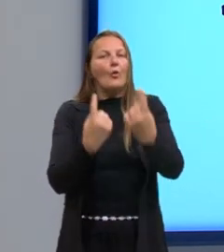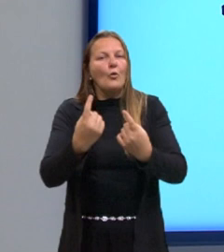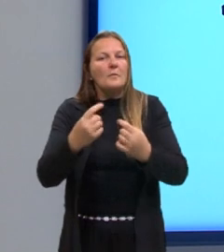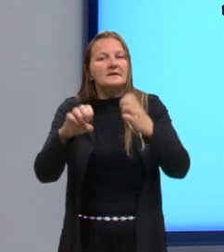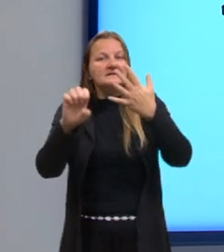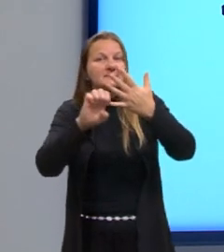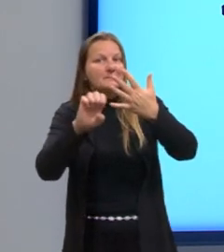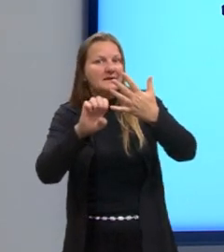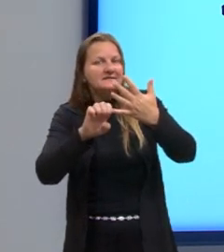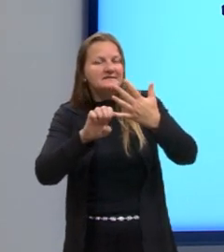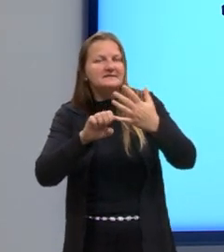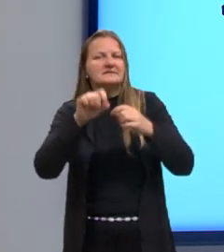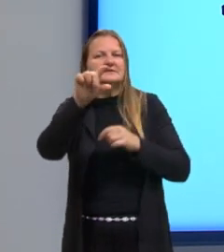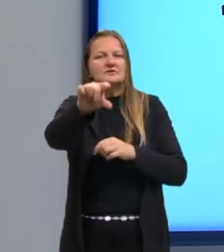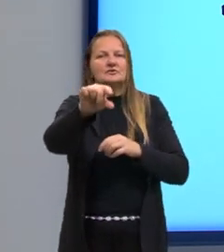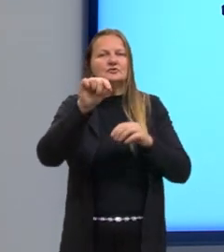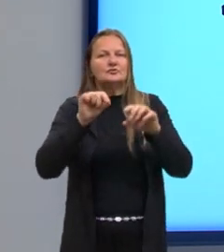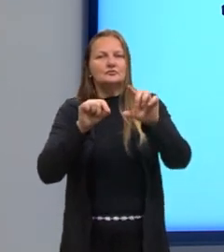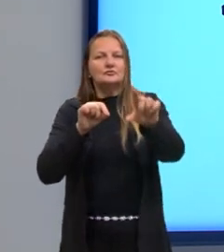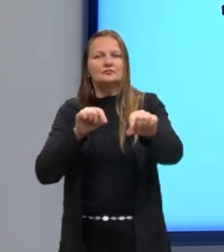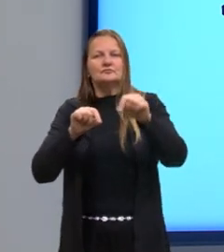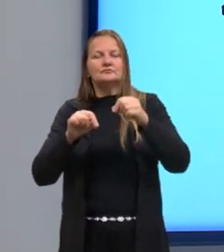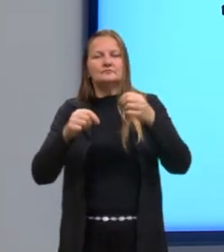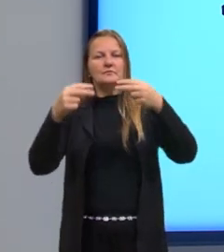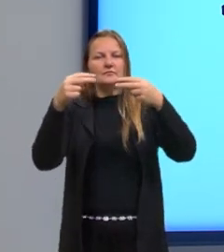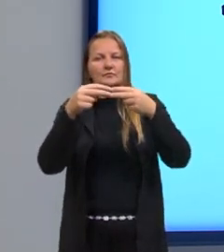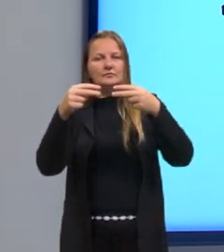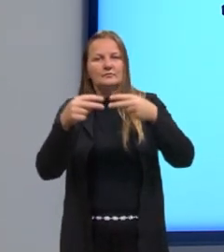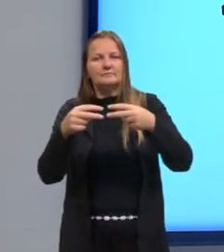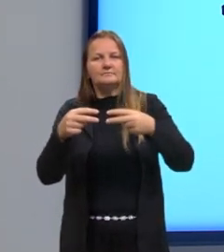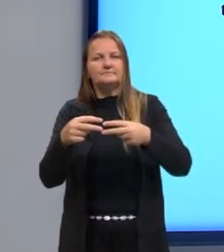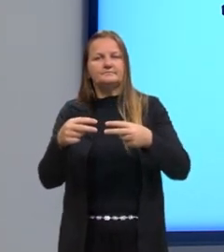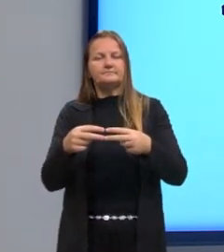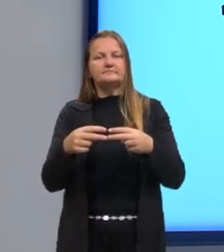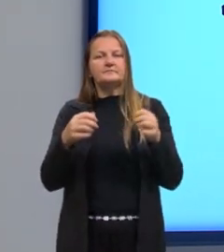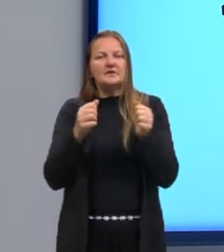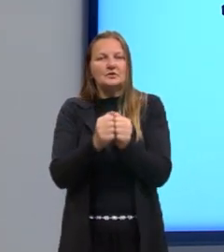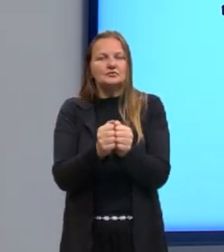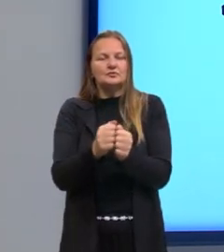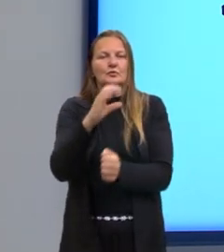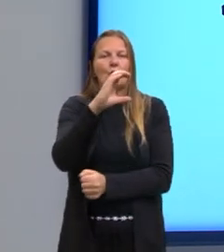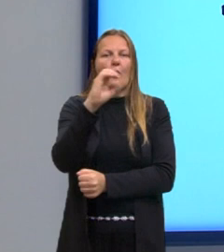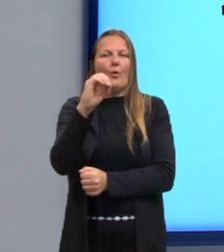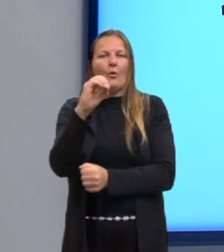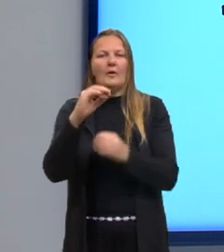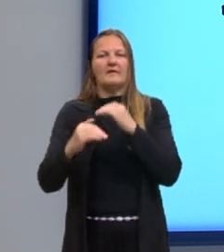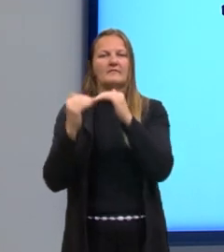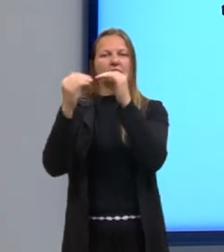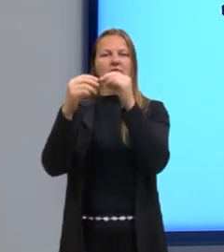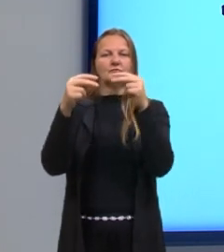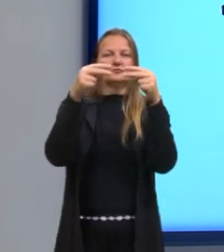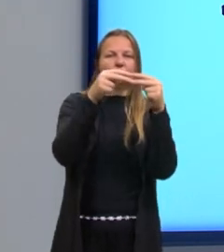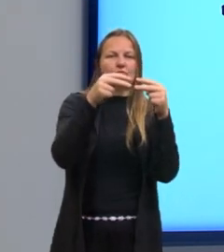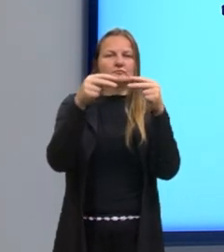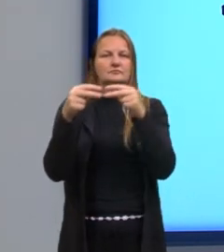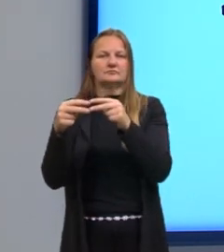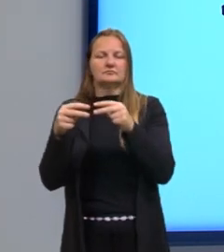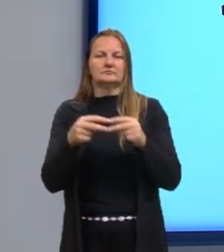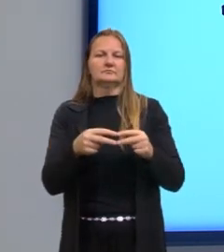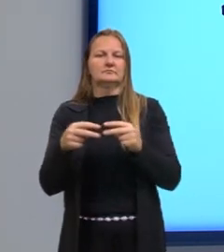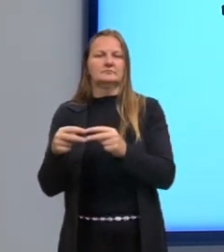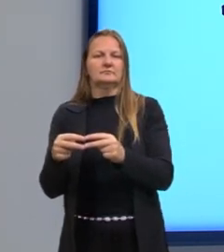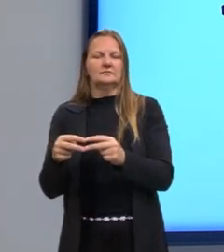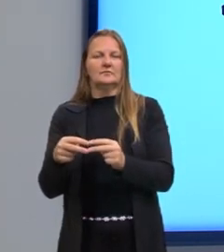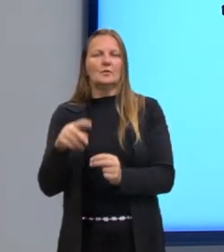são selecionadas aos pares, por isso coevolução, evolução junto. Sendo que mudanças em um indivíduo de uma